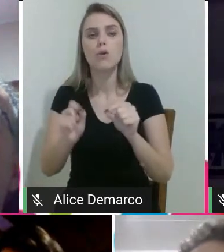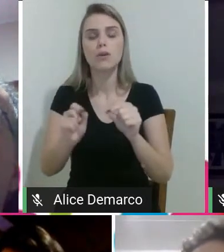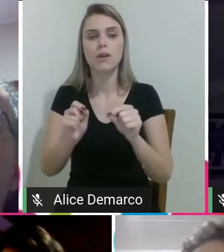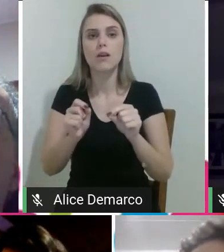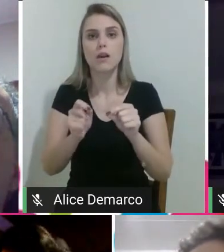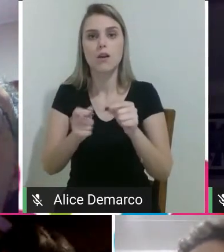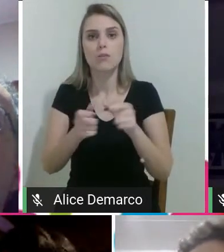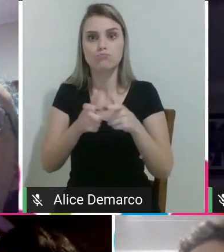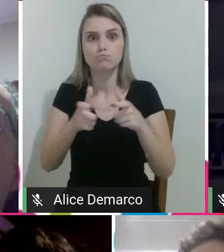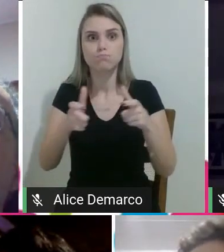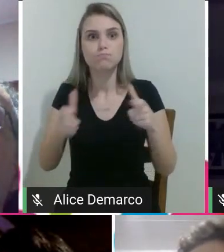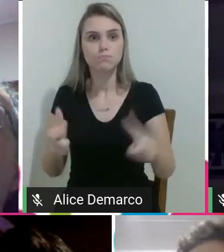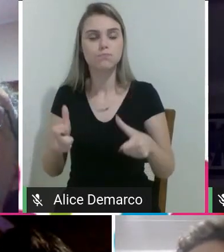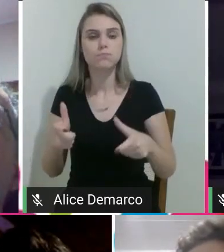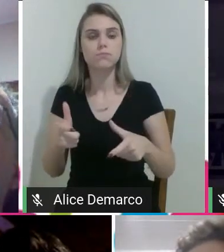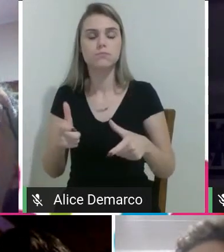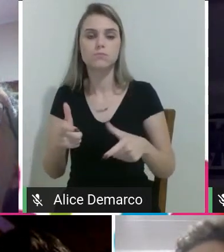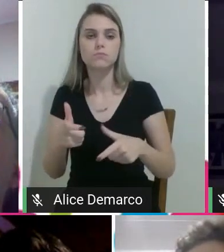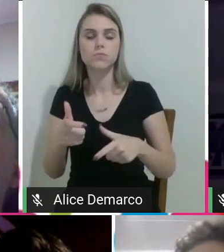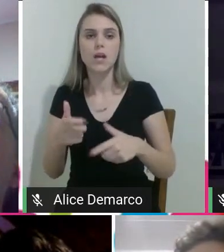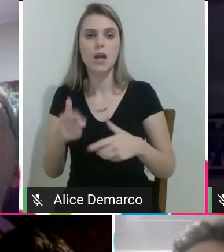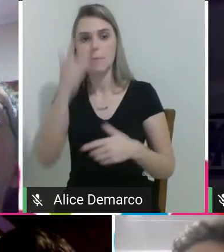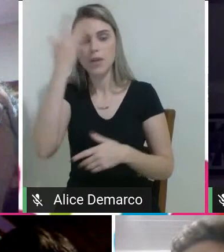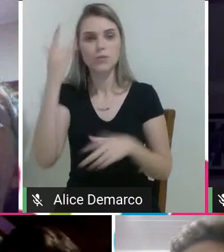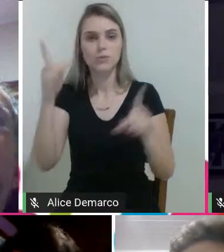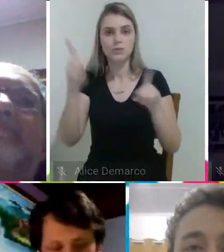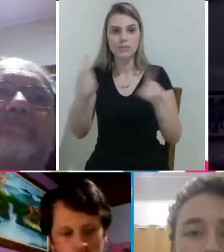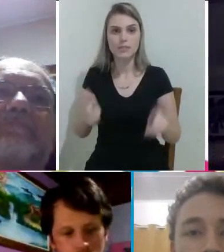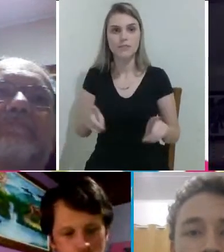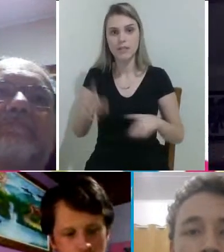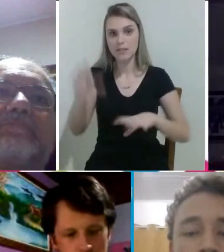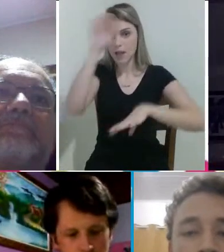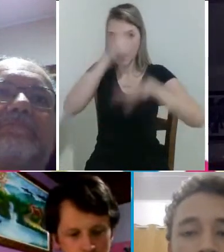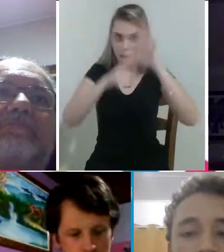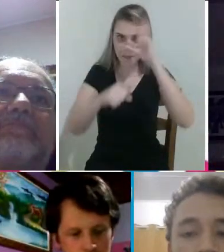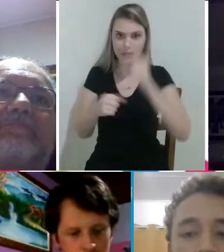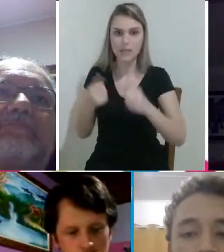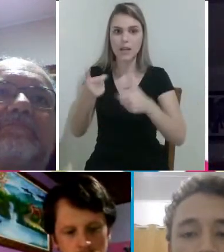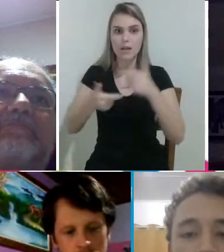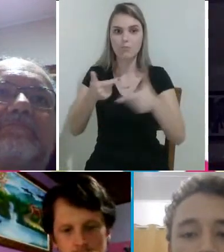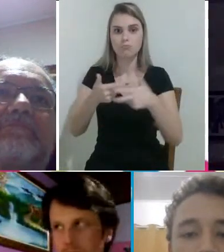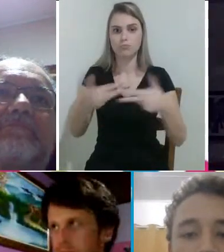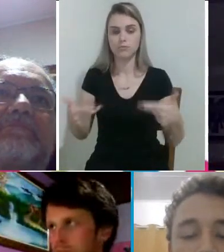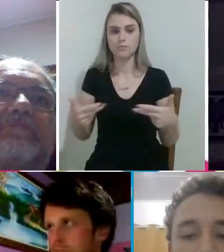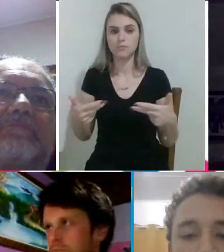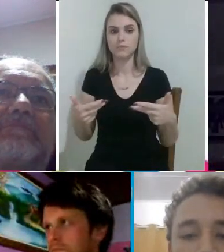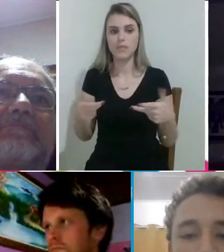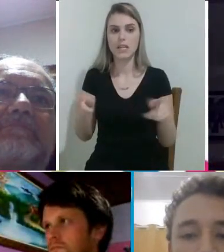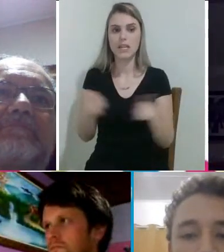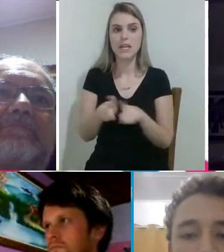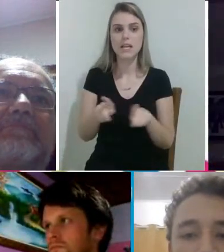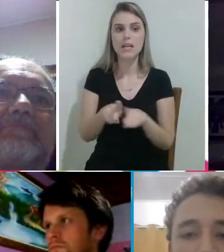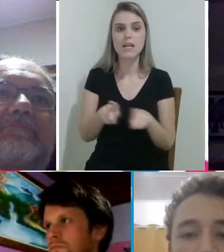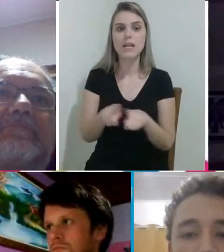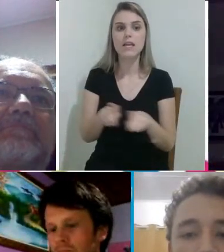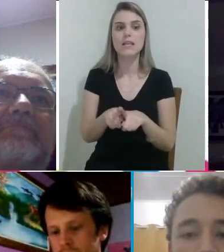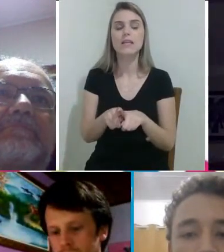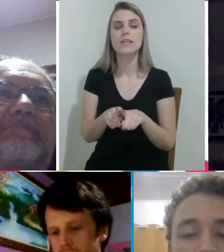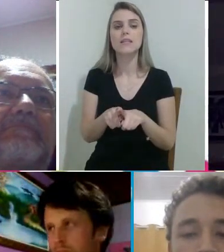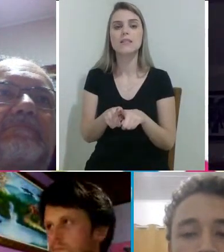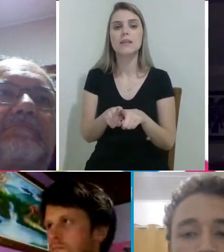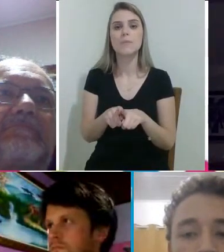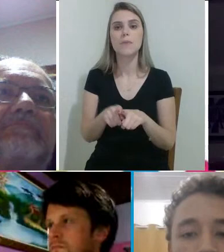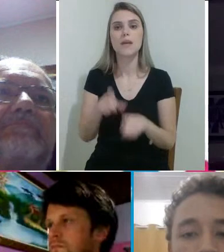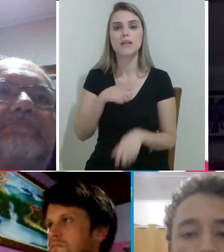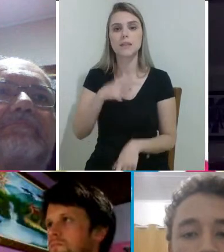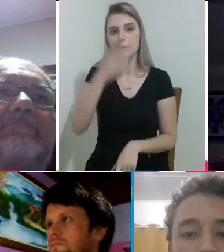habilidades funcionais de pessoas com deficiência, e, consequentemente, promover vida independente e inclusão. Então,